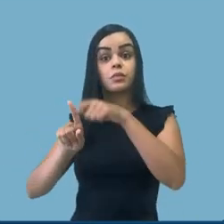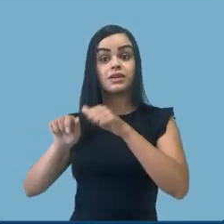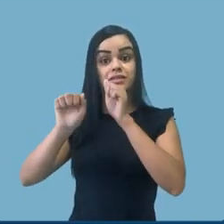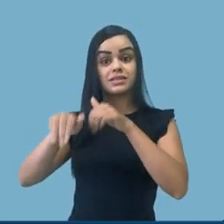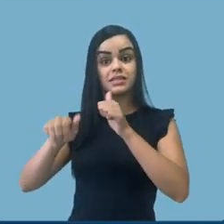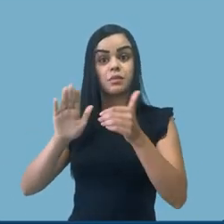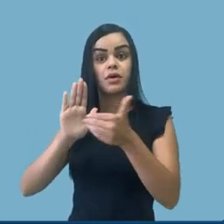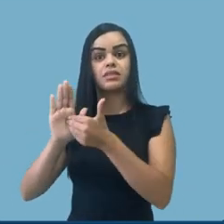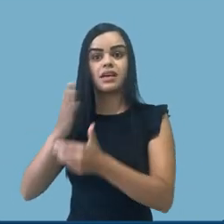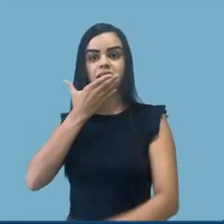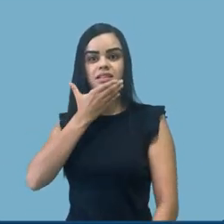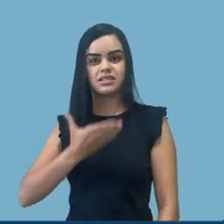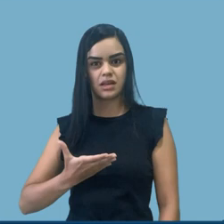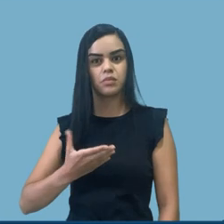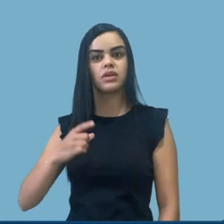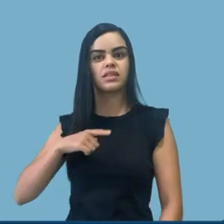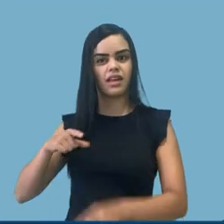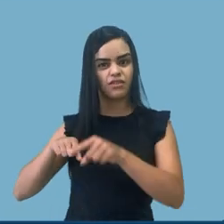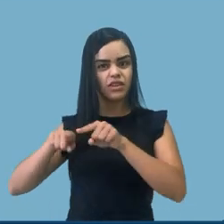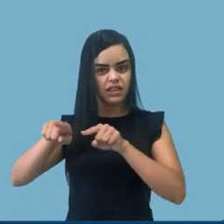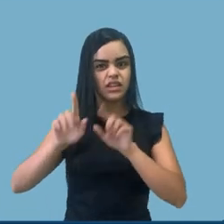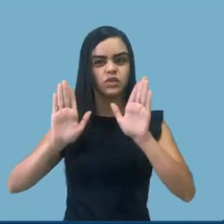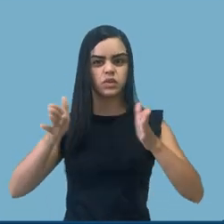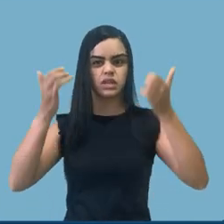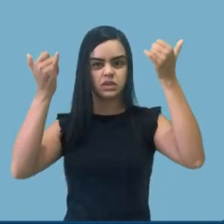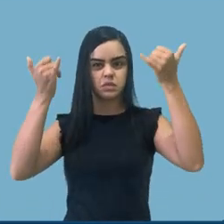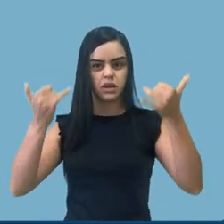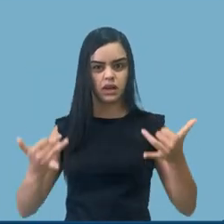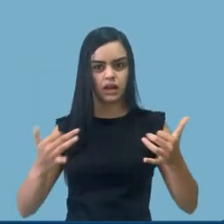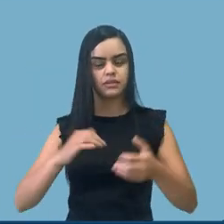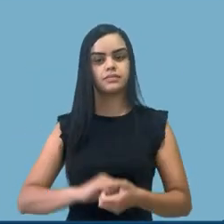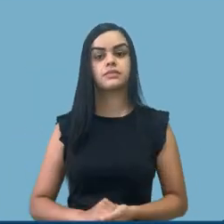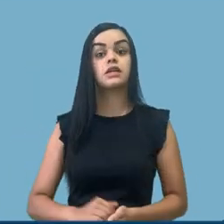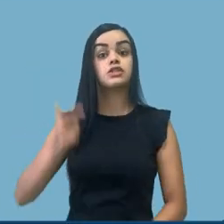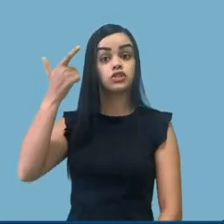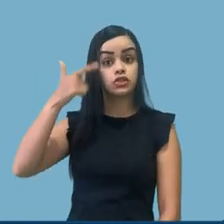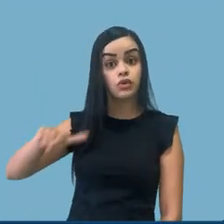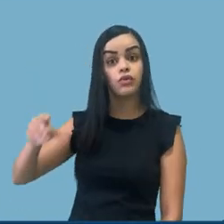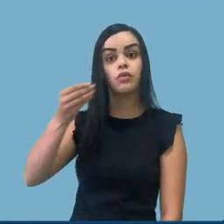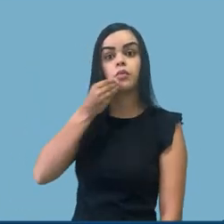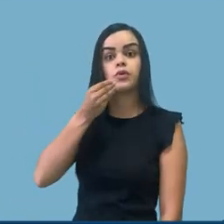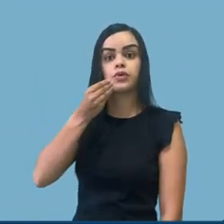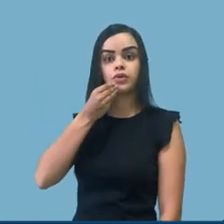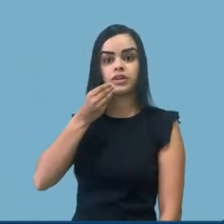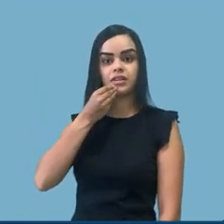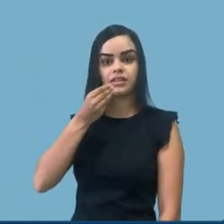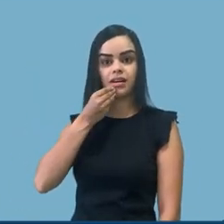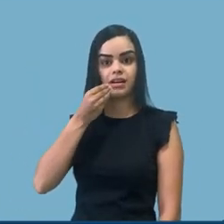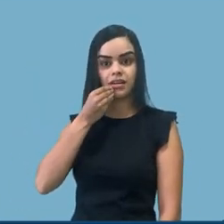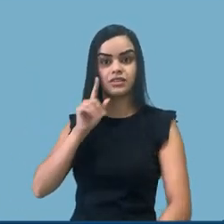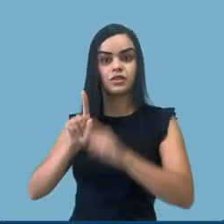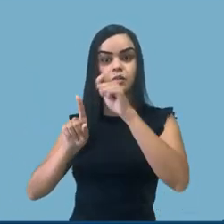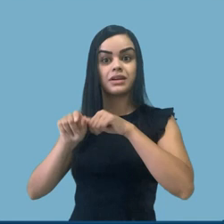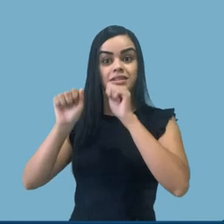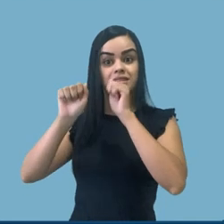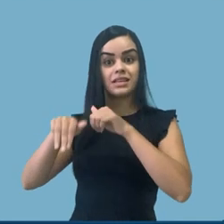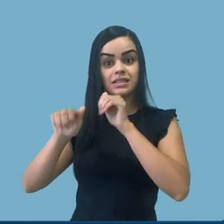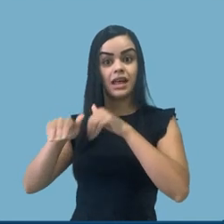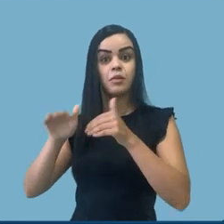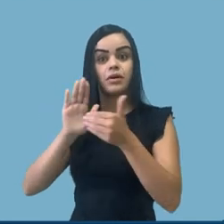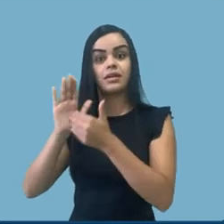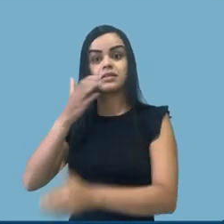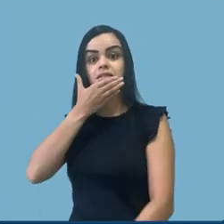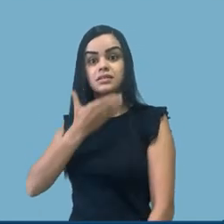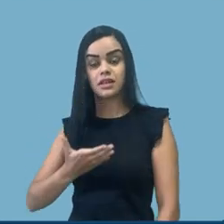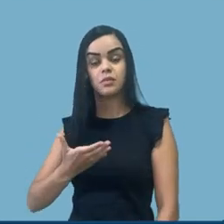vantagens já colocadas. Então, transfere-se novamente, destacando para o período de setembro e dezembro de 2021